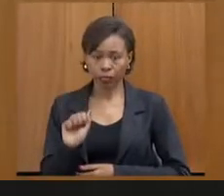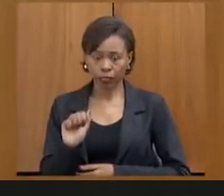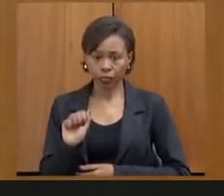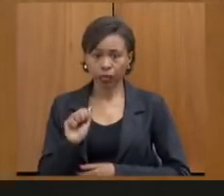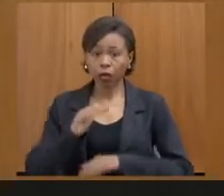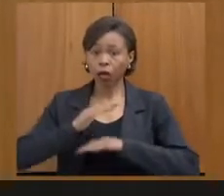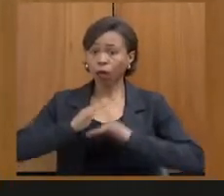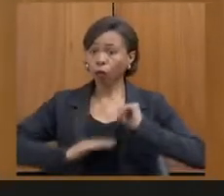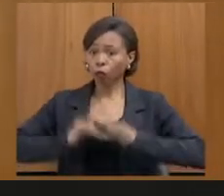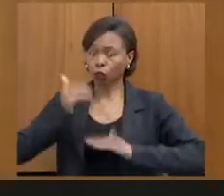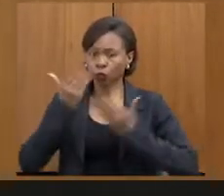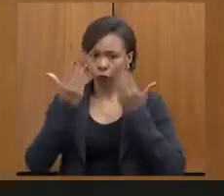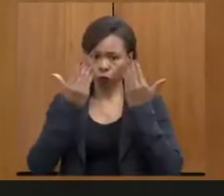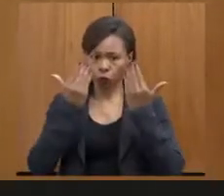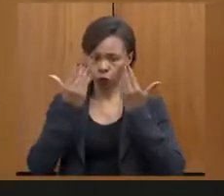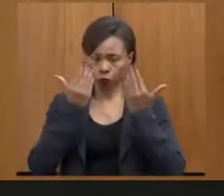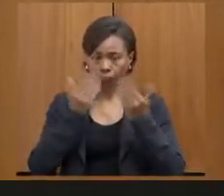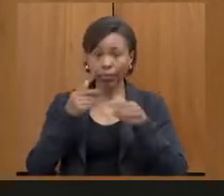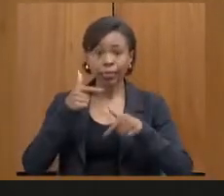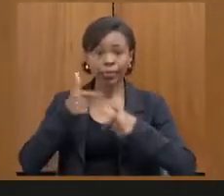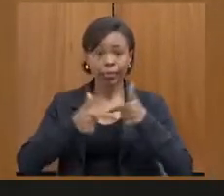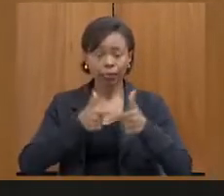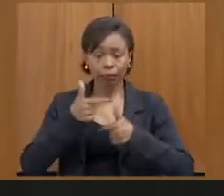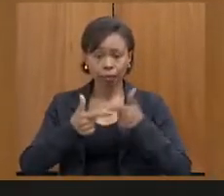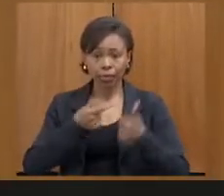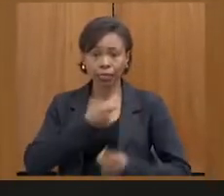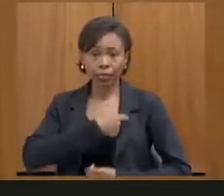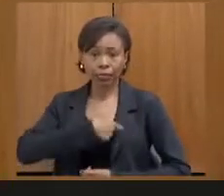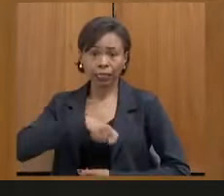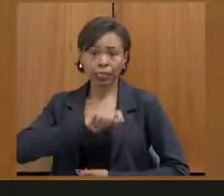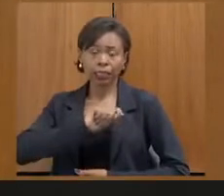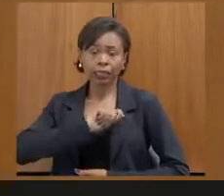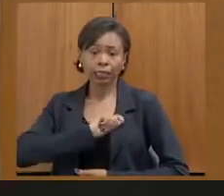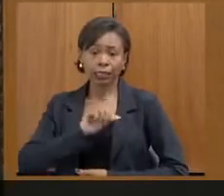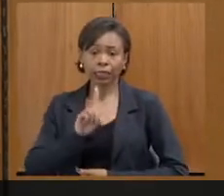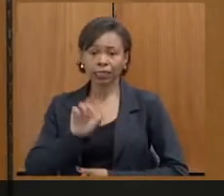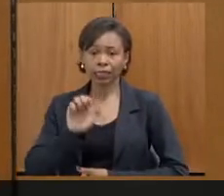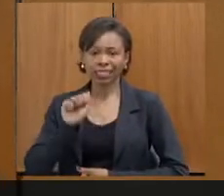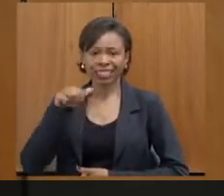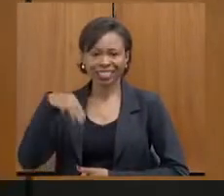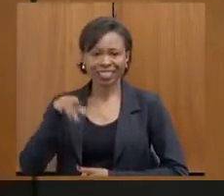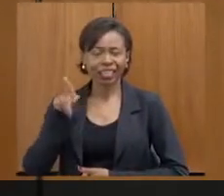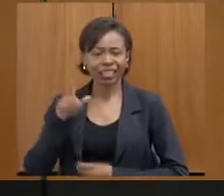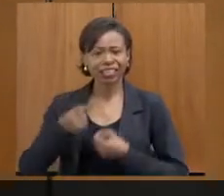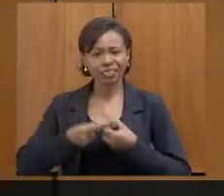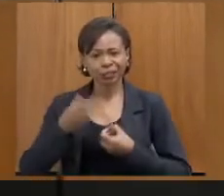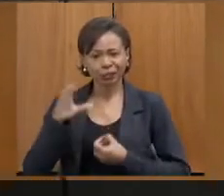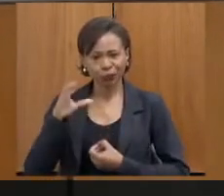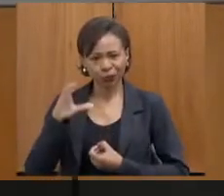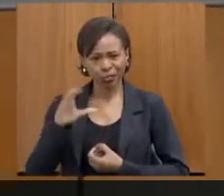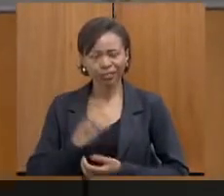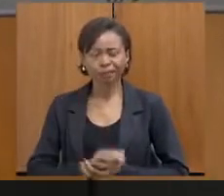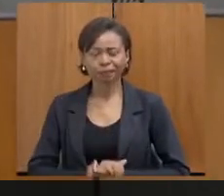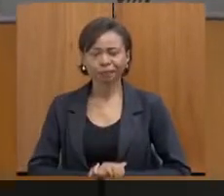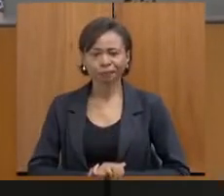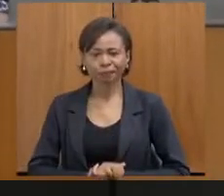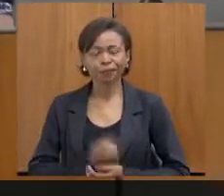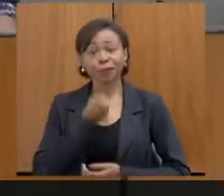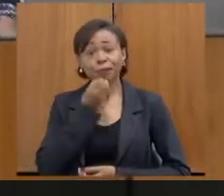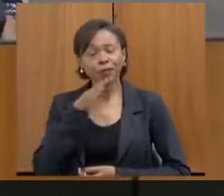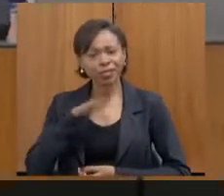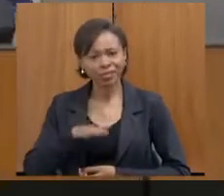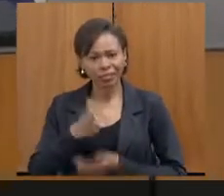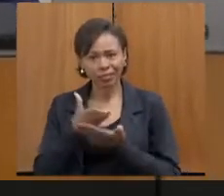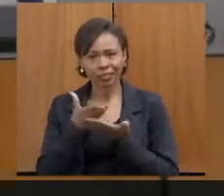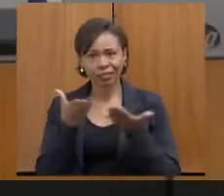na Deante Contagem. E aí pode também compartilhar conosco a sua experiência, para que você aprofundai. Oi, gente. Boa tarde